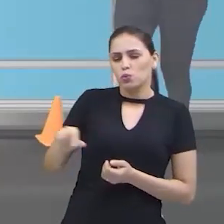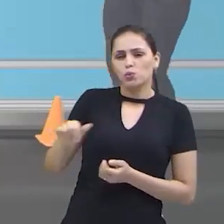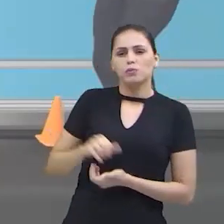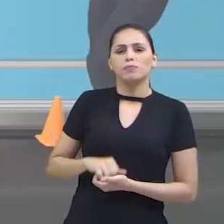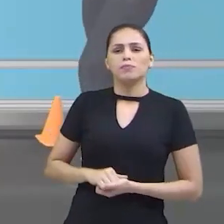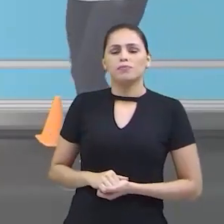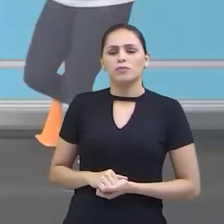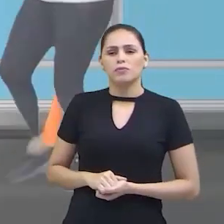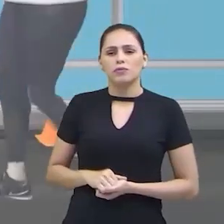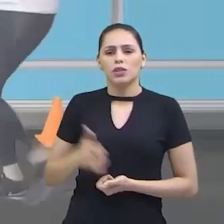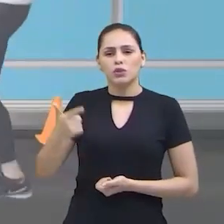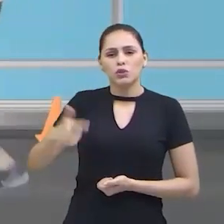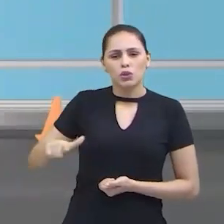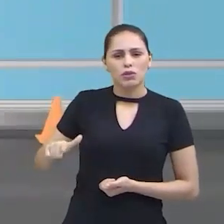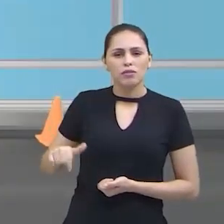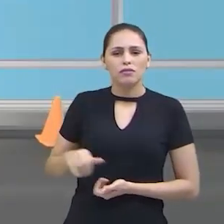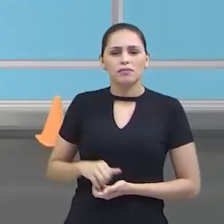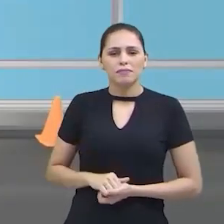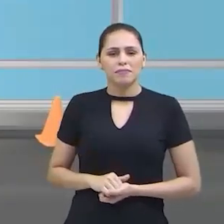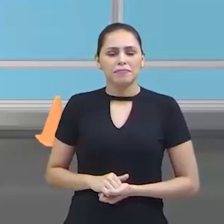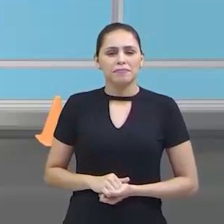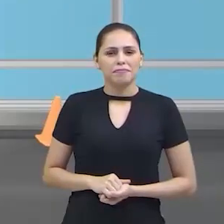E ele vai voltar de um lado para o outro.